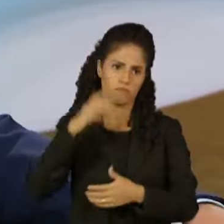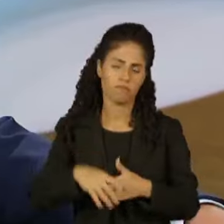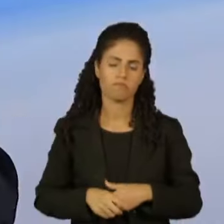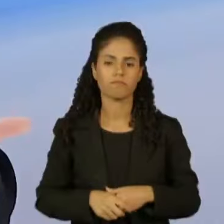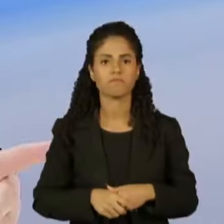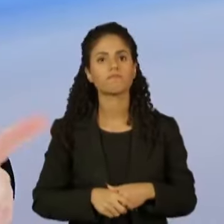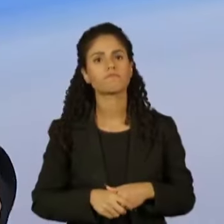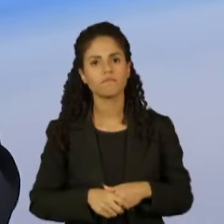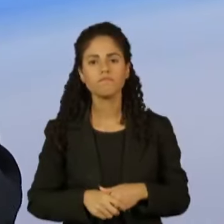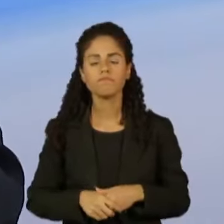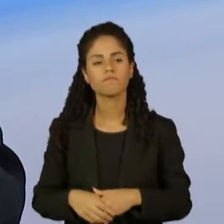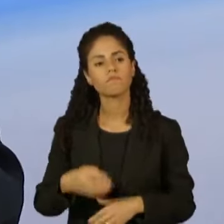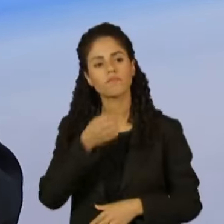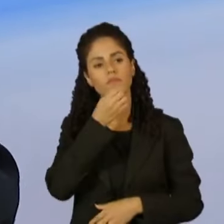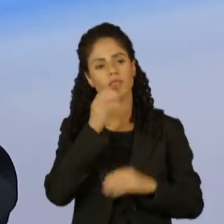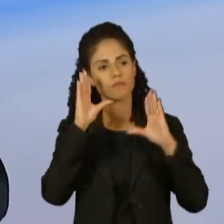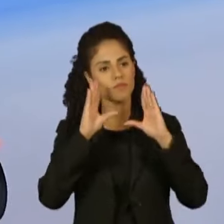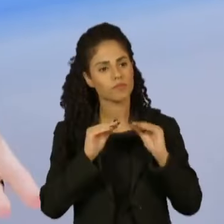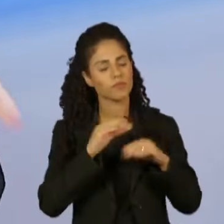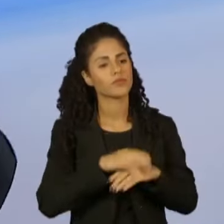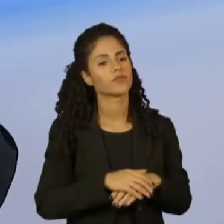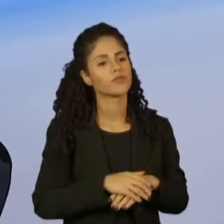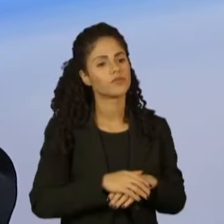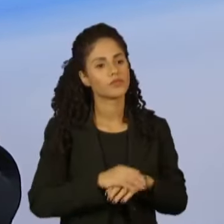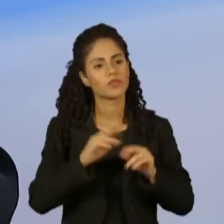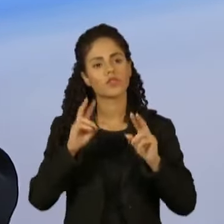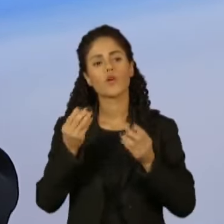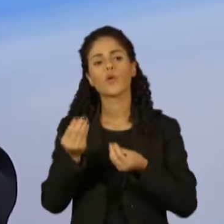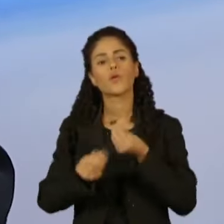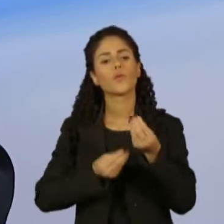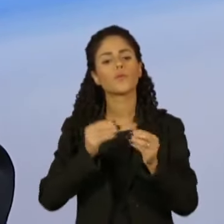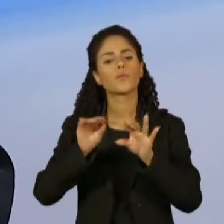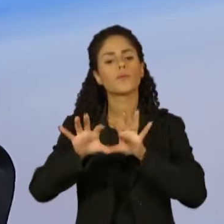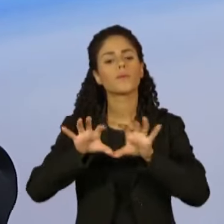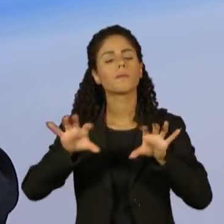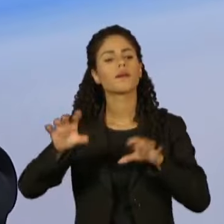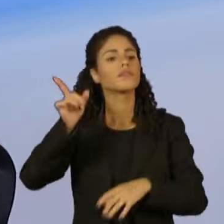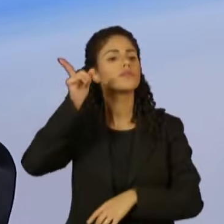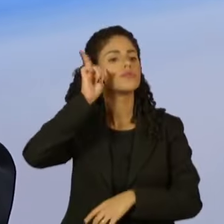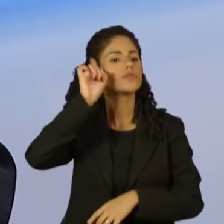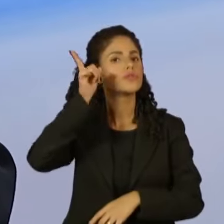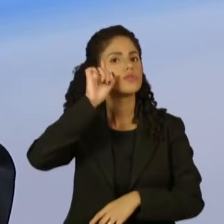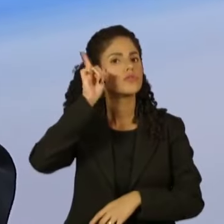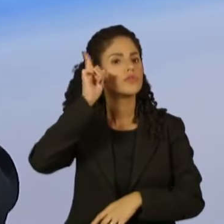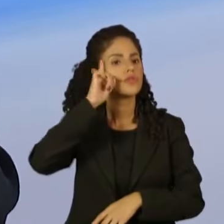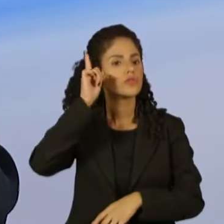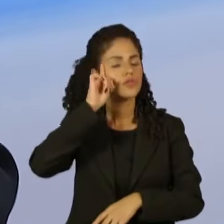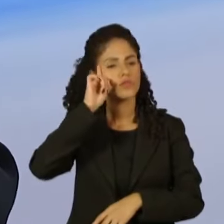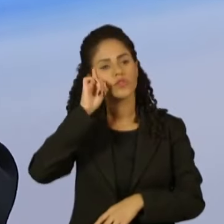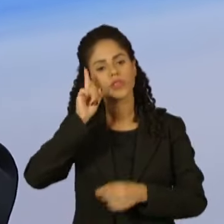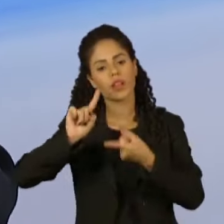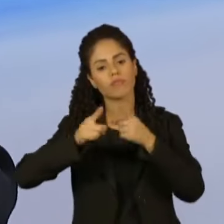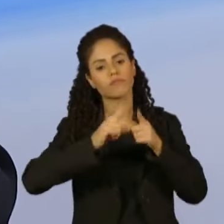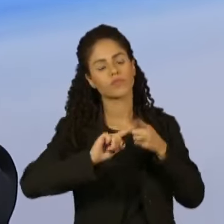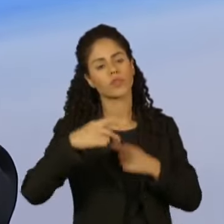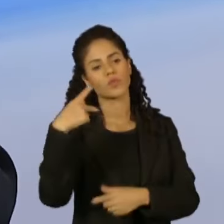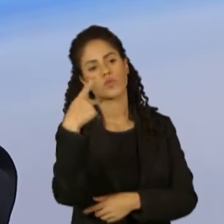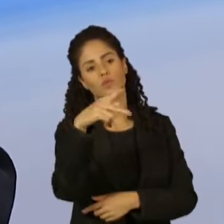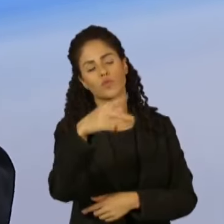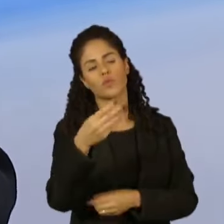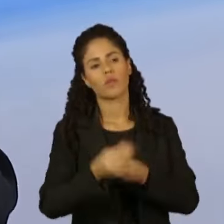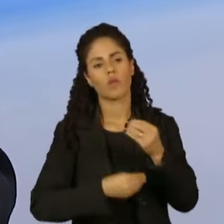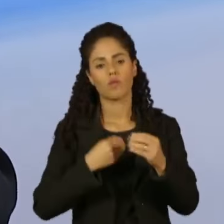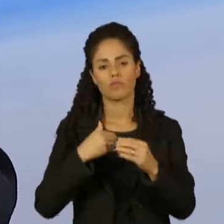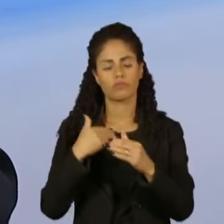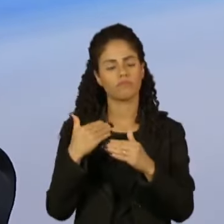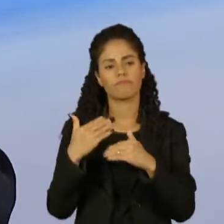Boa noite, ministro. Eu queria perguntar, fazer uma pergunta sobre como isso impacta também na sua rotina e na articulação política. Como deter o avanço